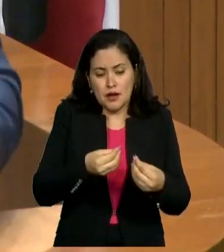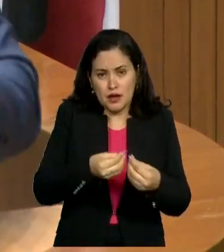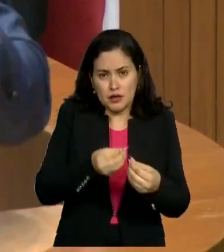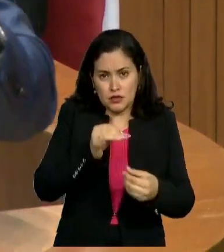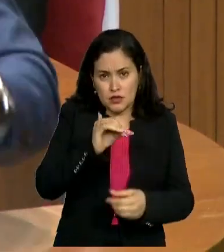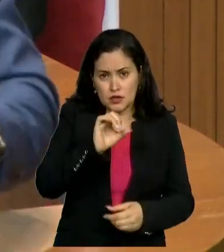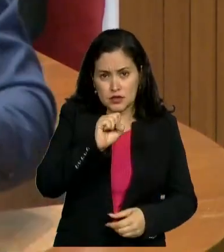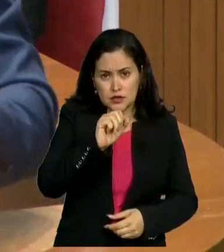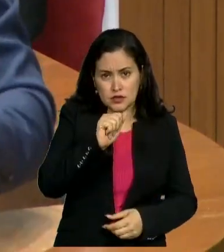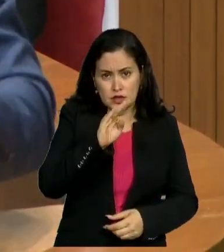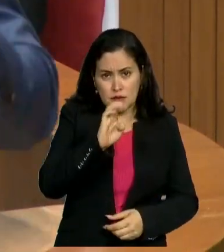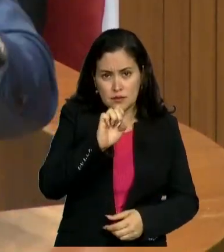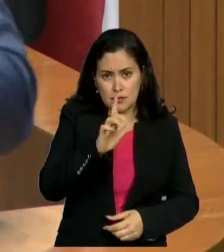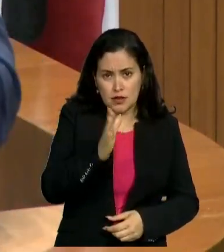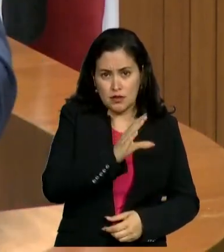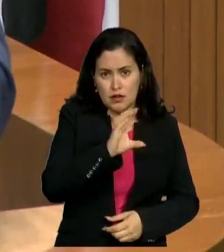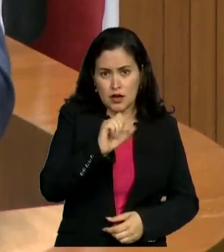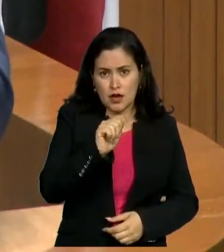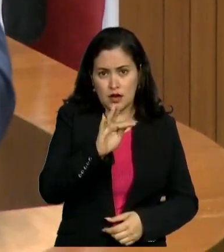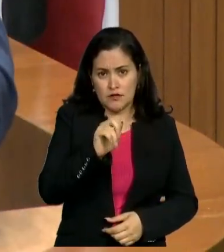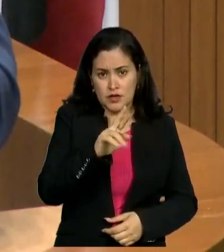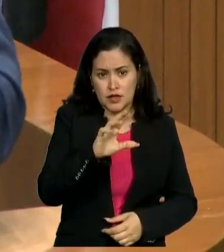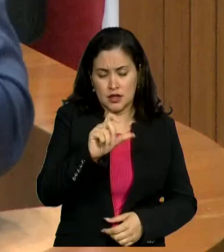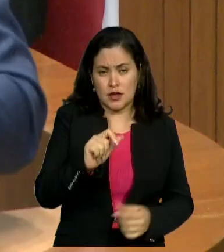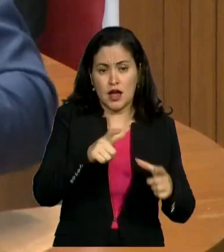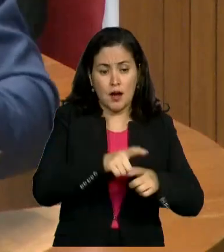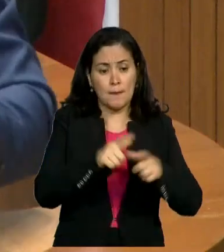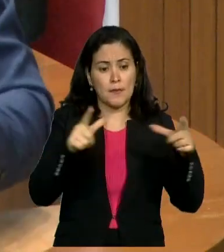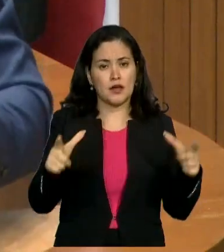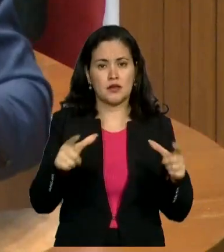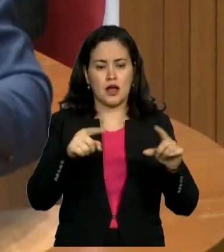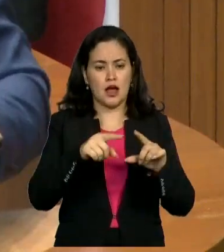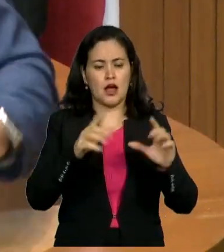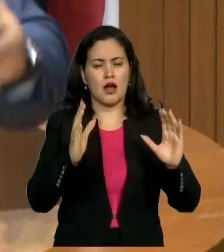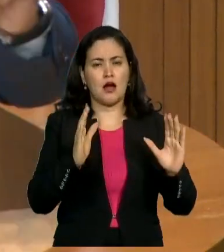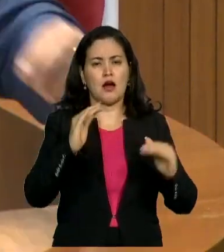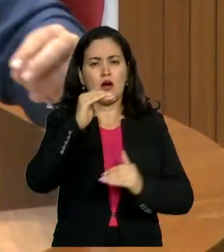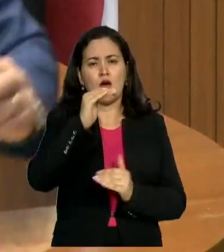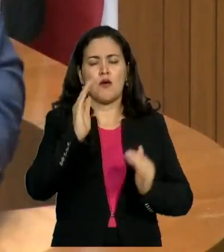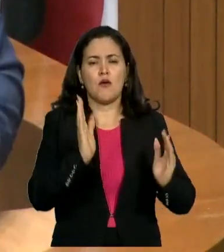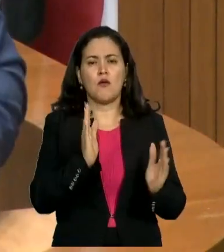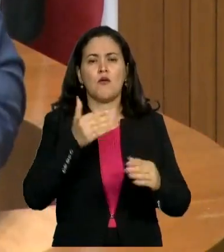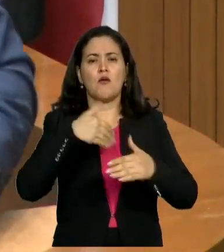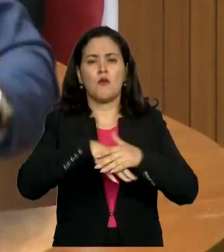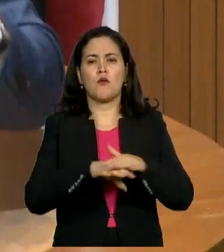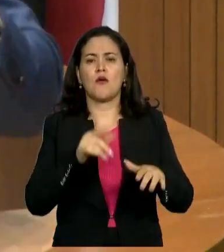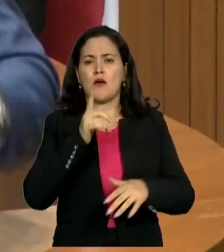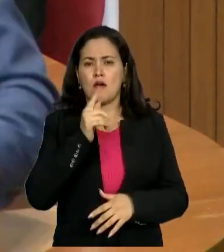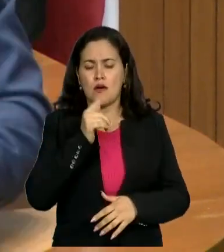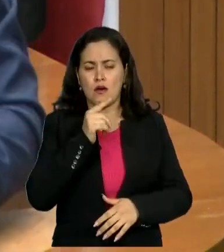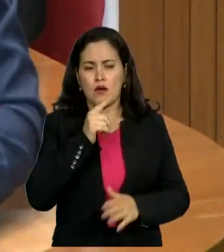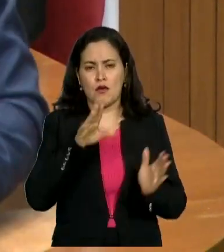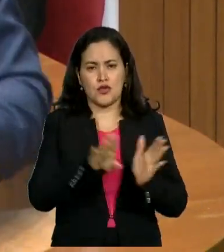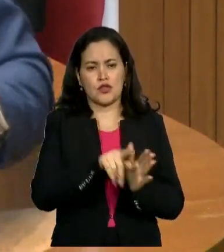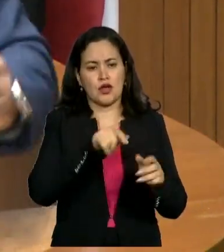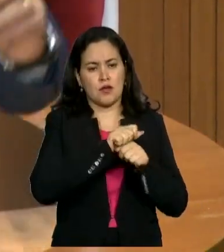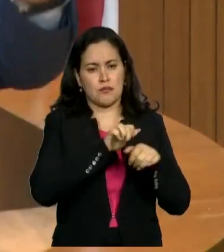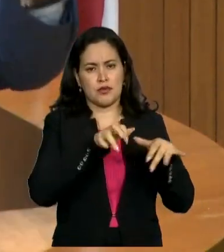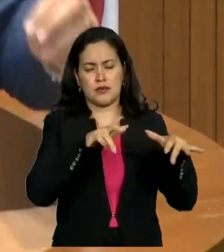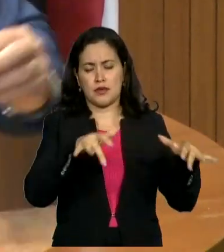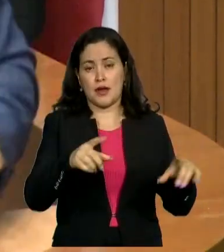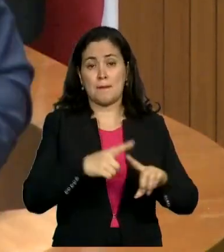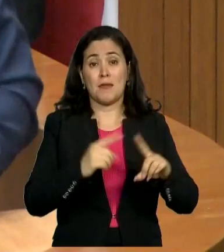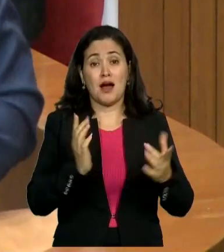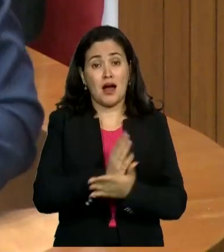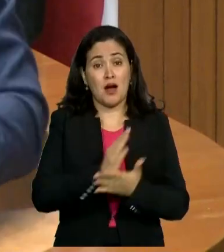Barra do Corda, Vila Alvorada, Vila Sampaio, são os bairros que são atendidos pela Prefeitura. Cerâmica, o